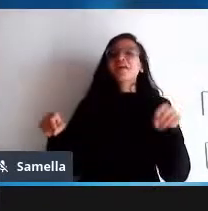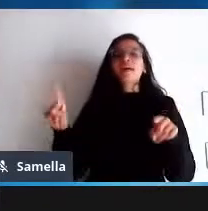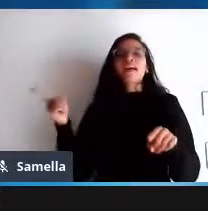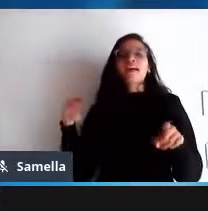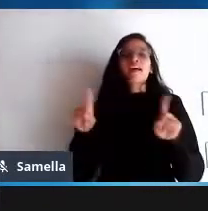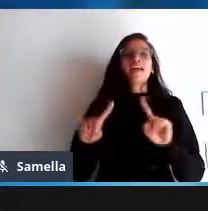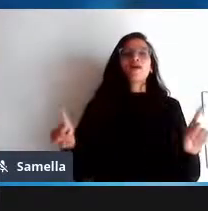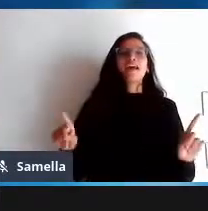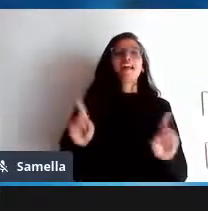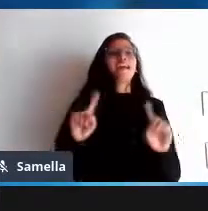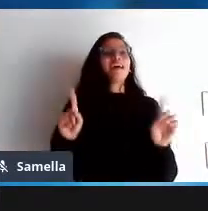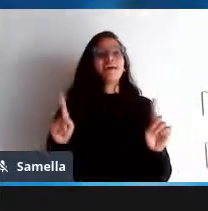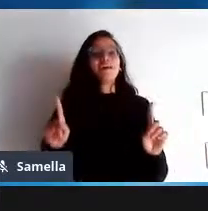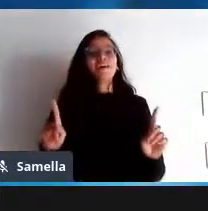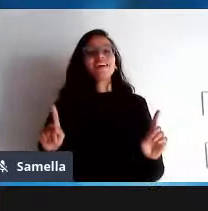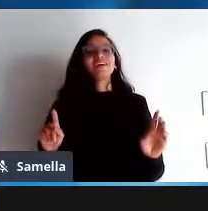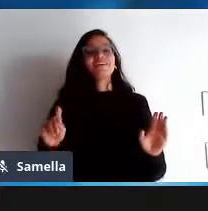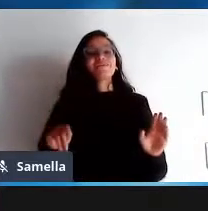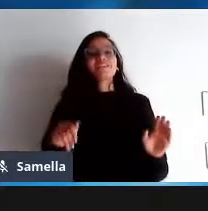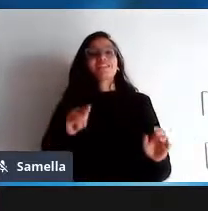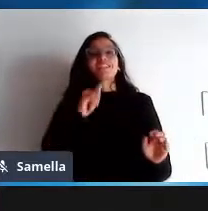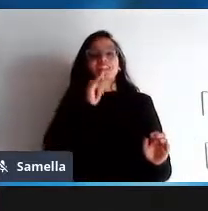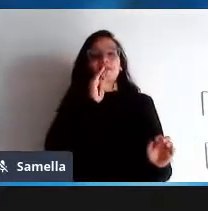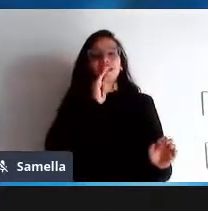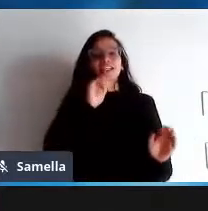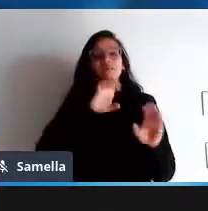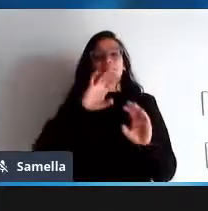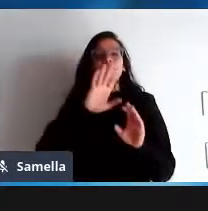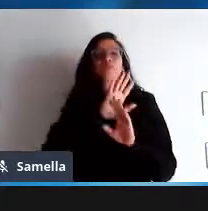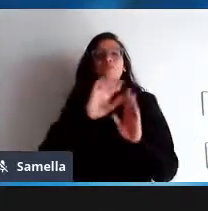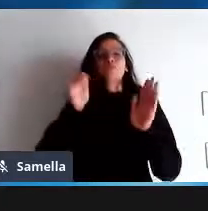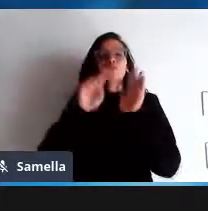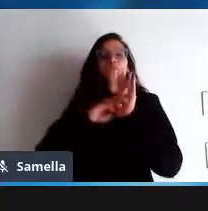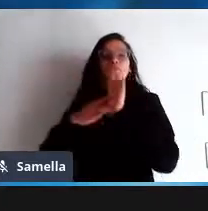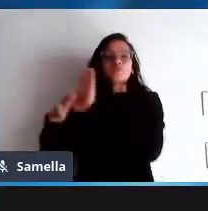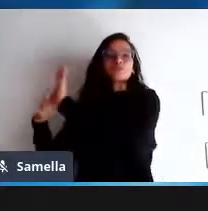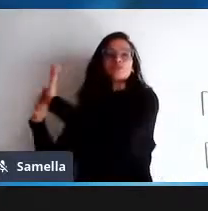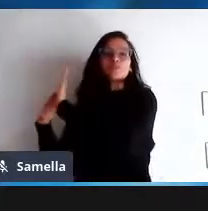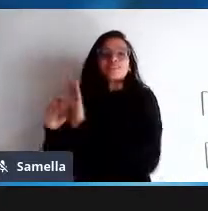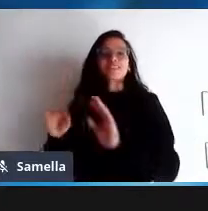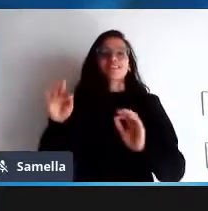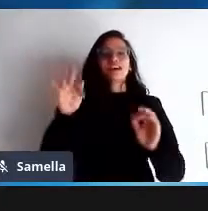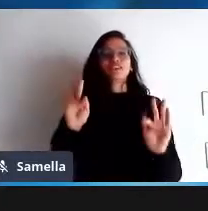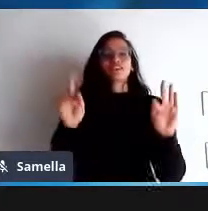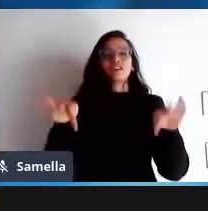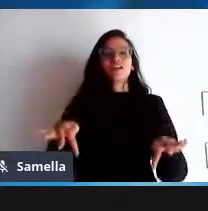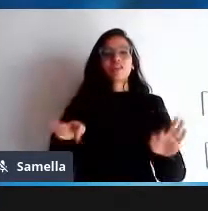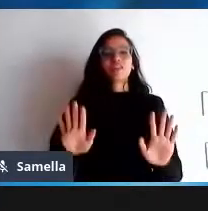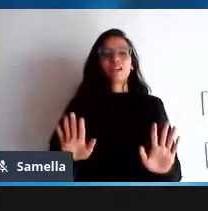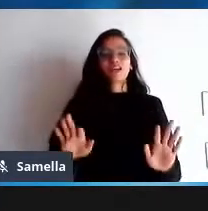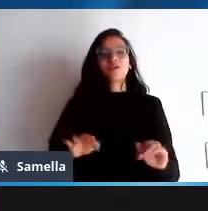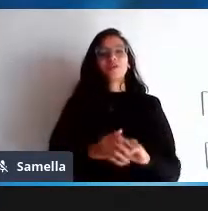está tirando eu vou ler aqui rapidamente esses últimos slides já estamos no finalzinho como vocês podem ver faltam só três